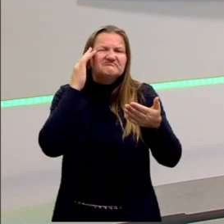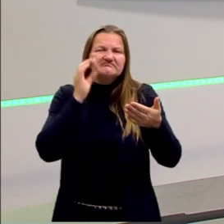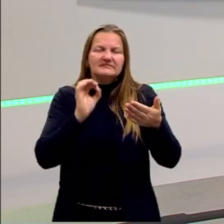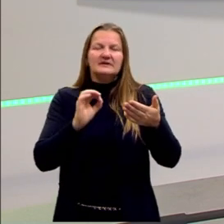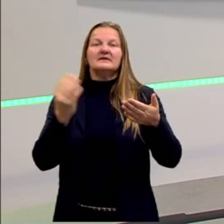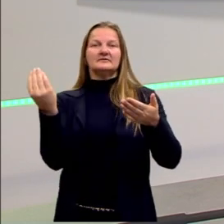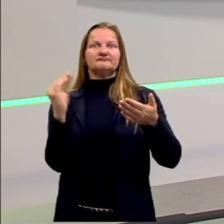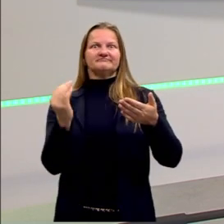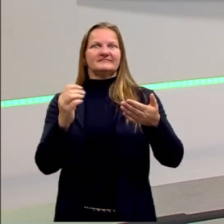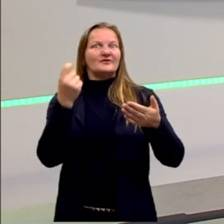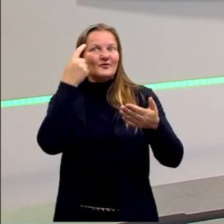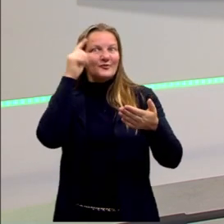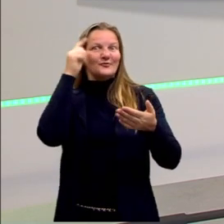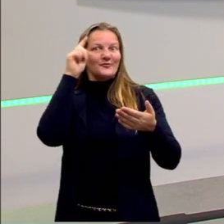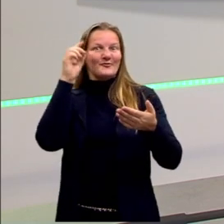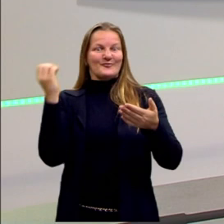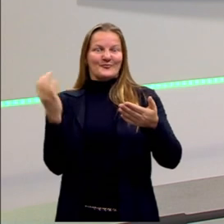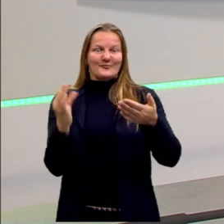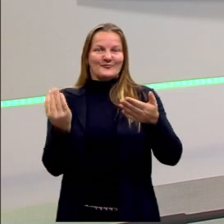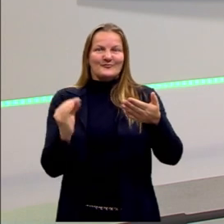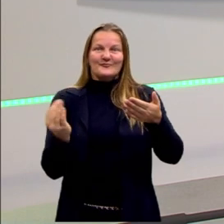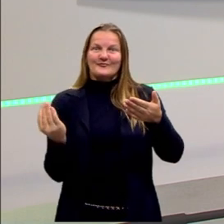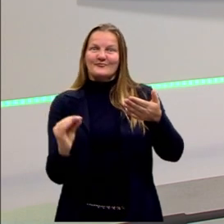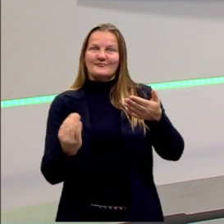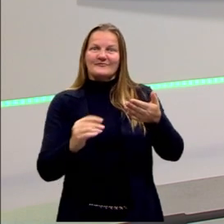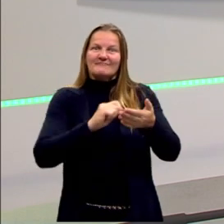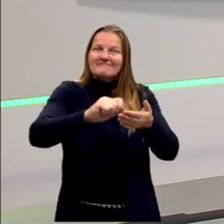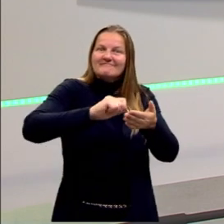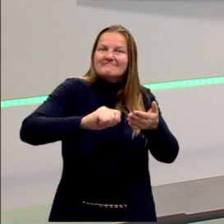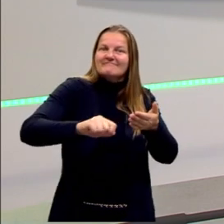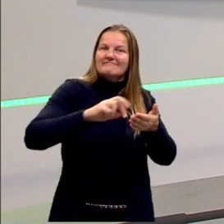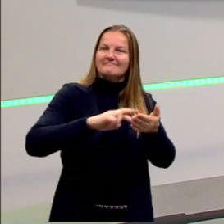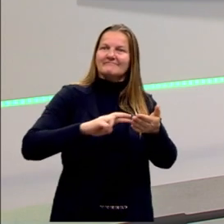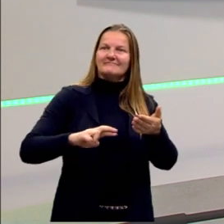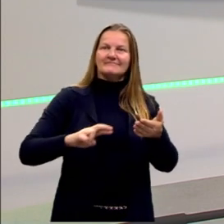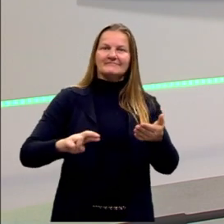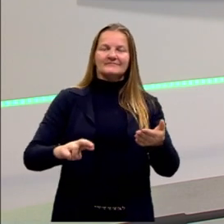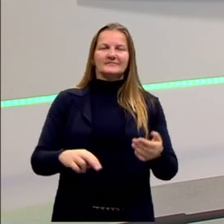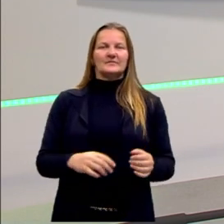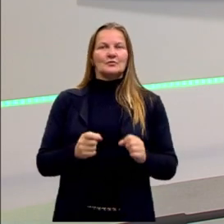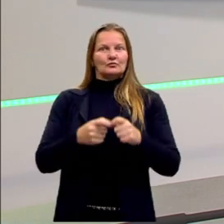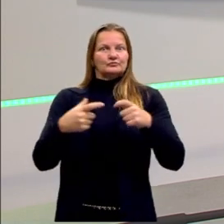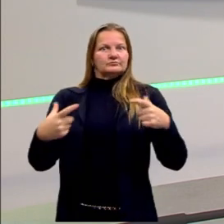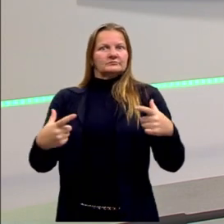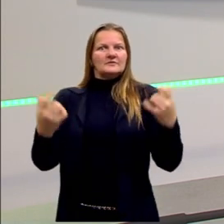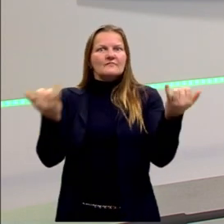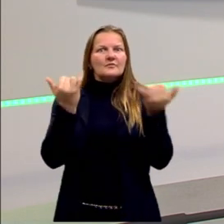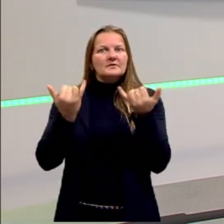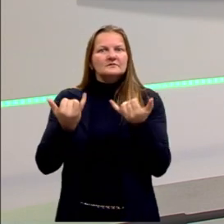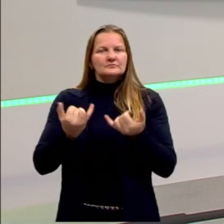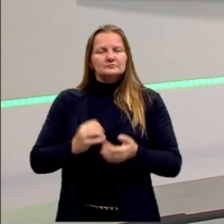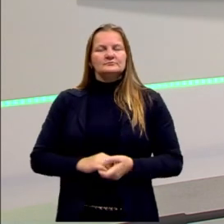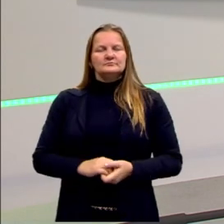bastante, que a gente possa ter um arcabouço grande de informações.